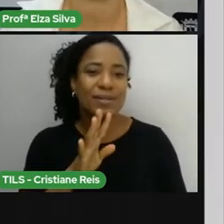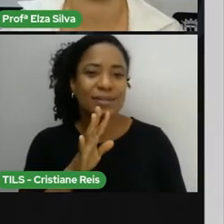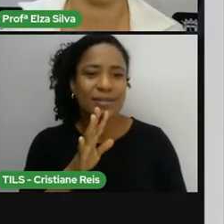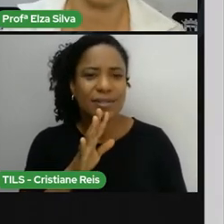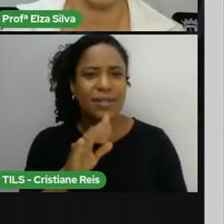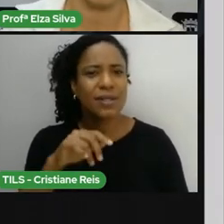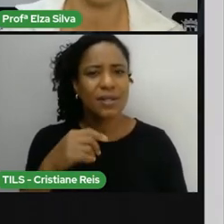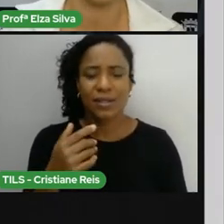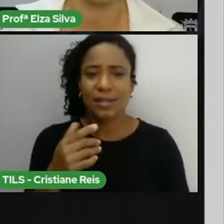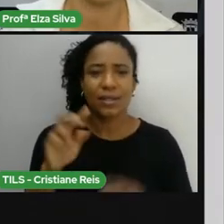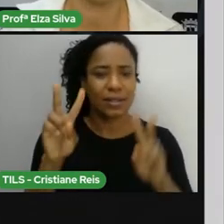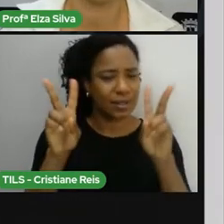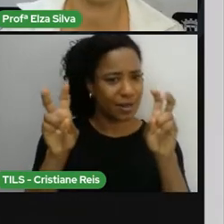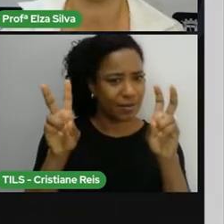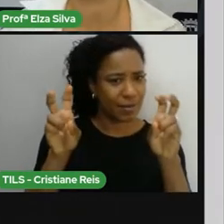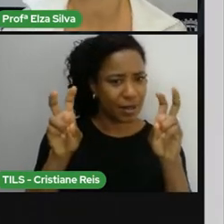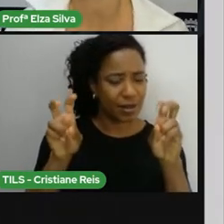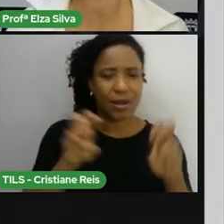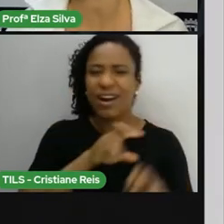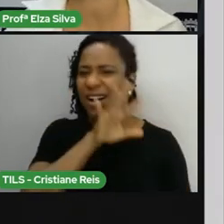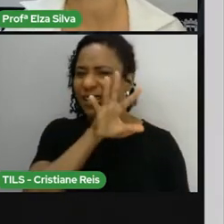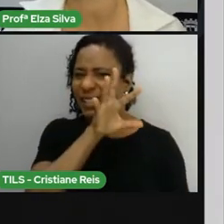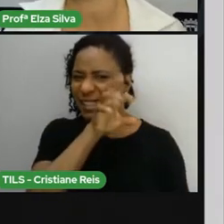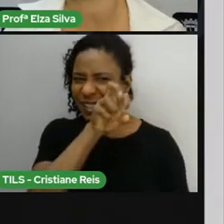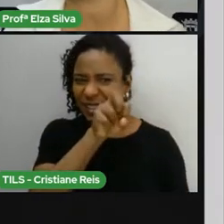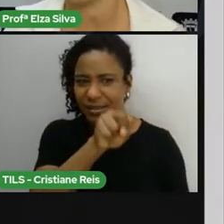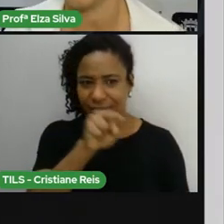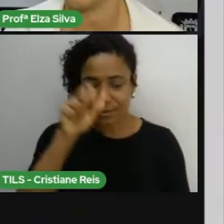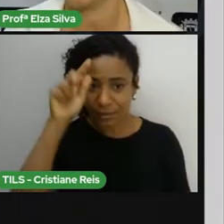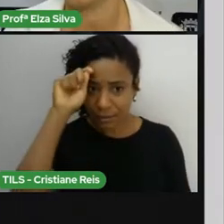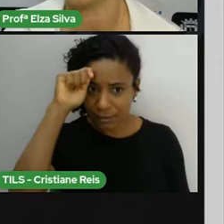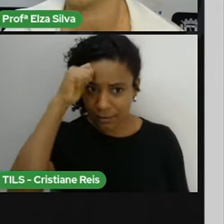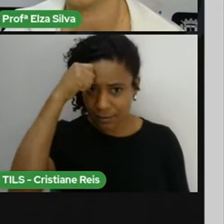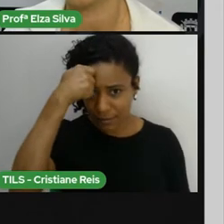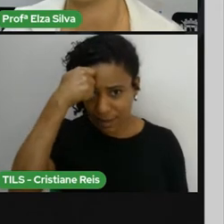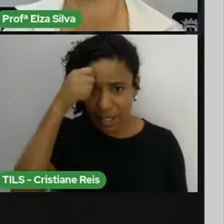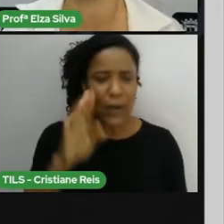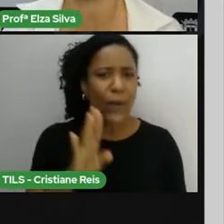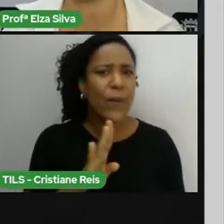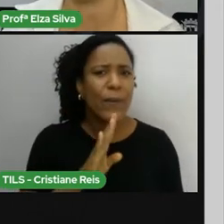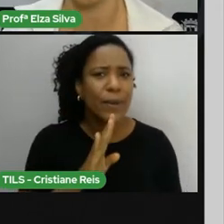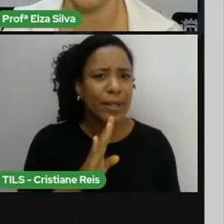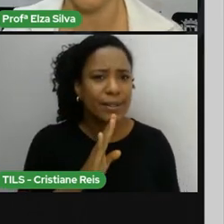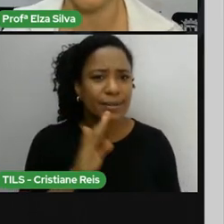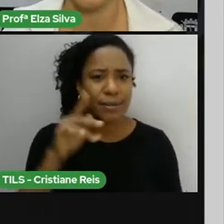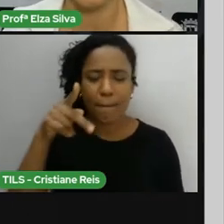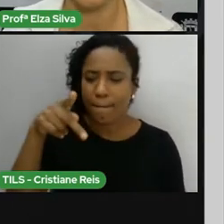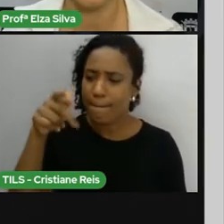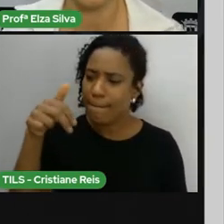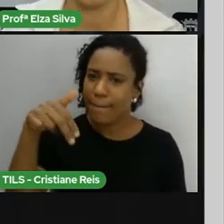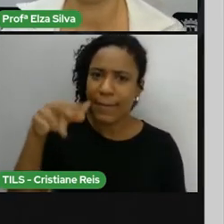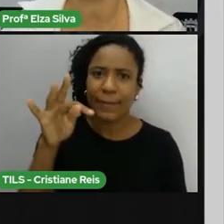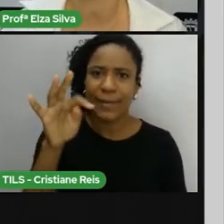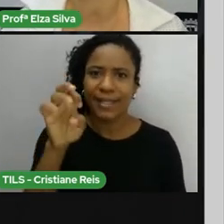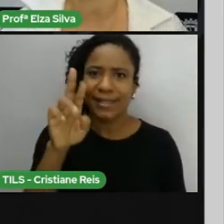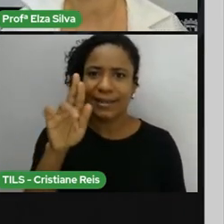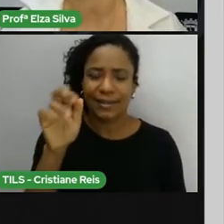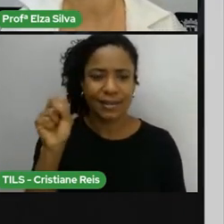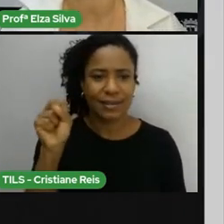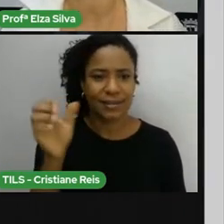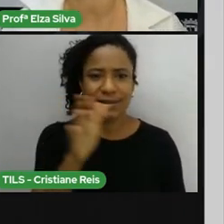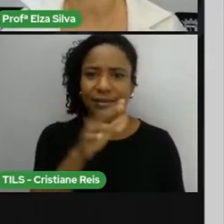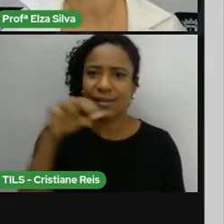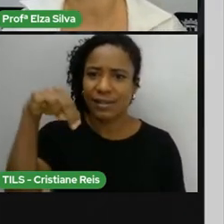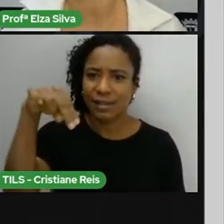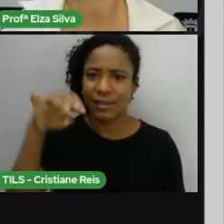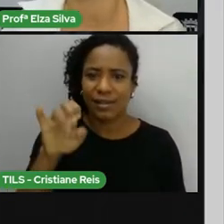Panthers. Não sei se vocês já ouviram falar sobre este grupo. Na verdade,